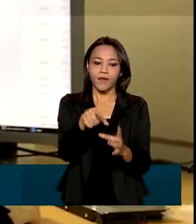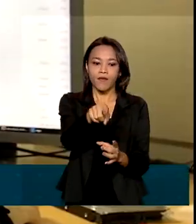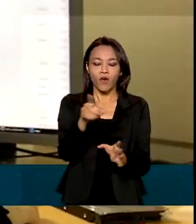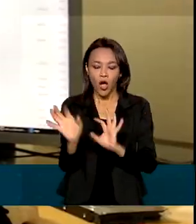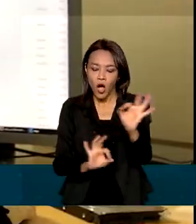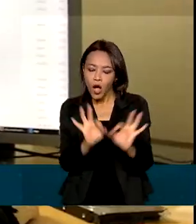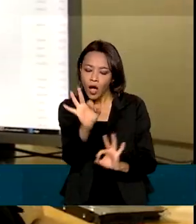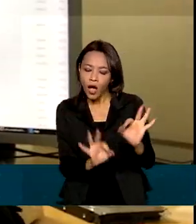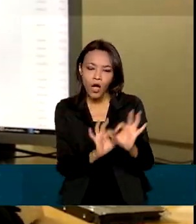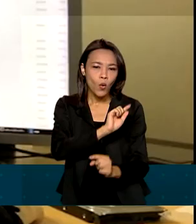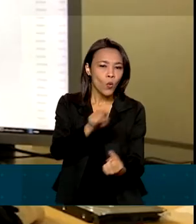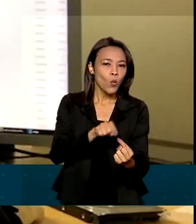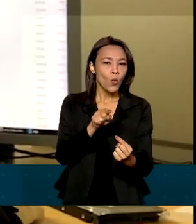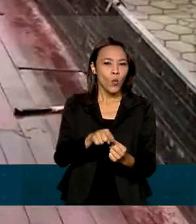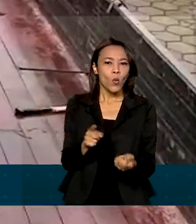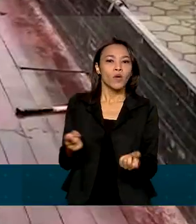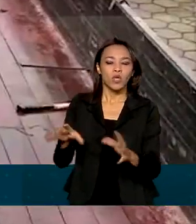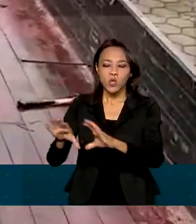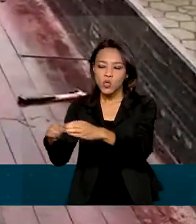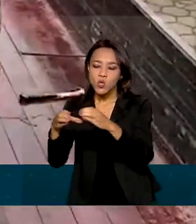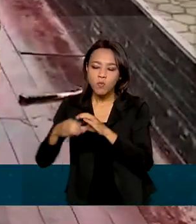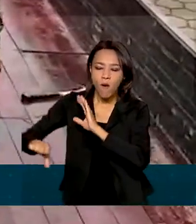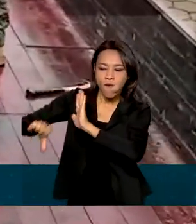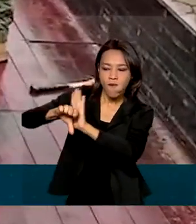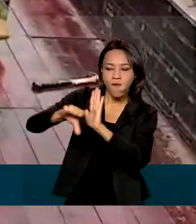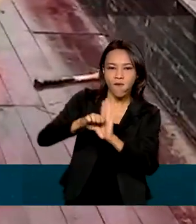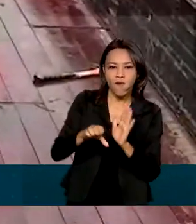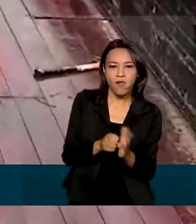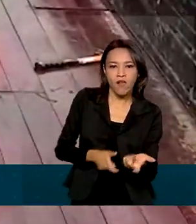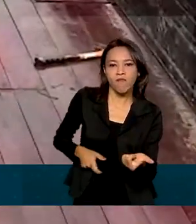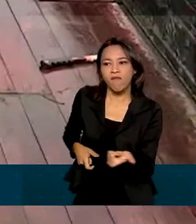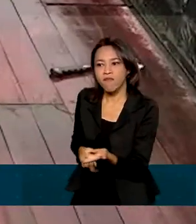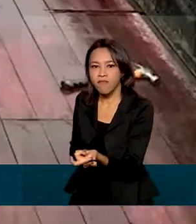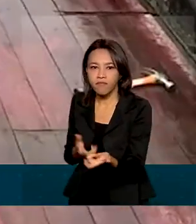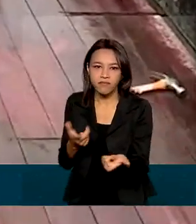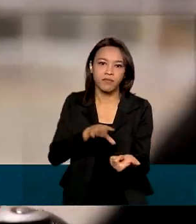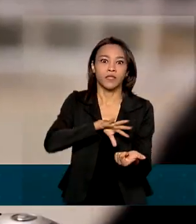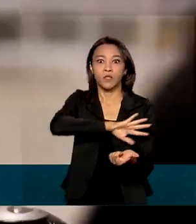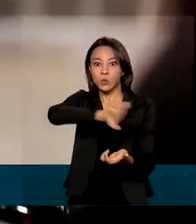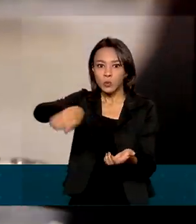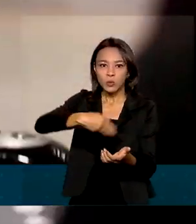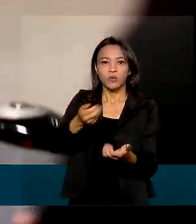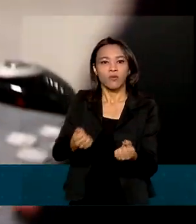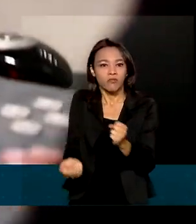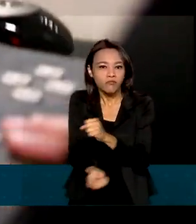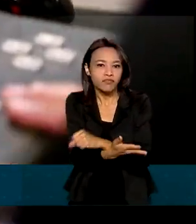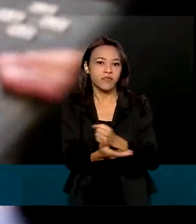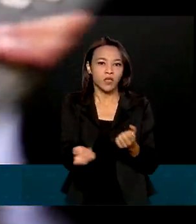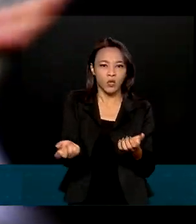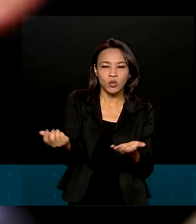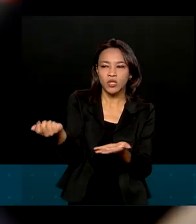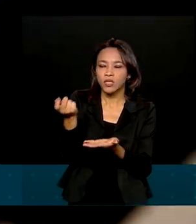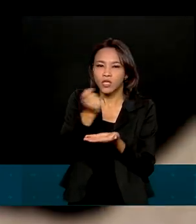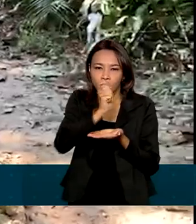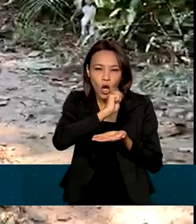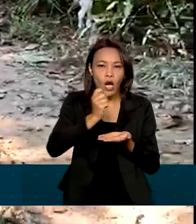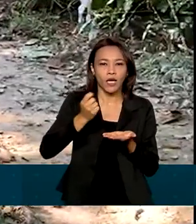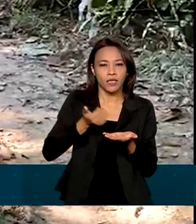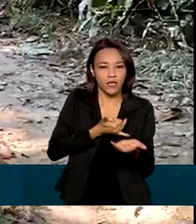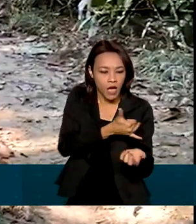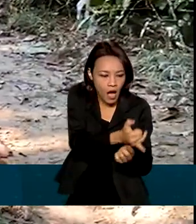montado para investigar facções, milícias e grupos organizados envolvidos com o tráfico de drogas e armas,